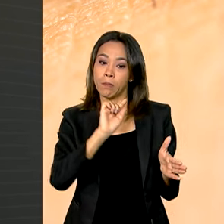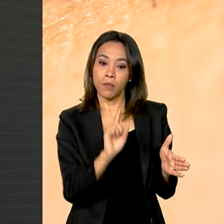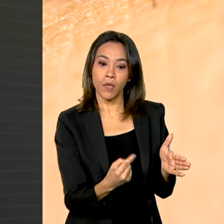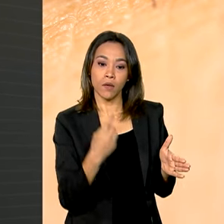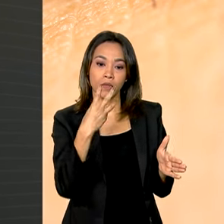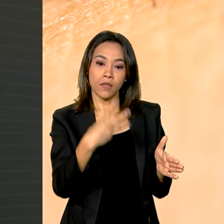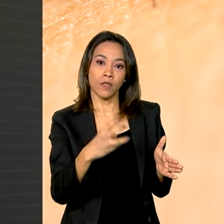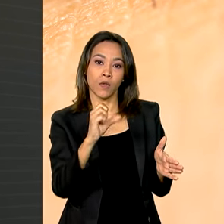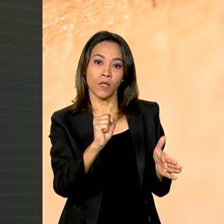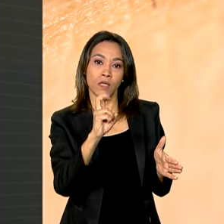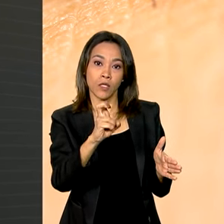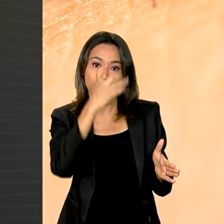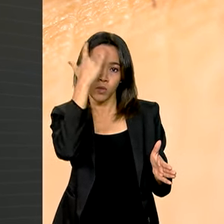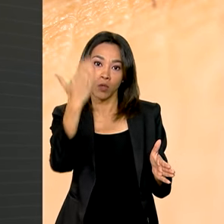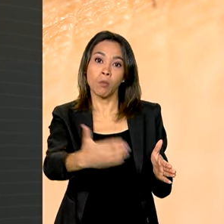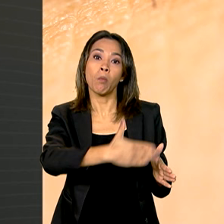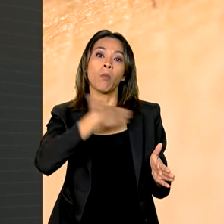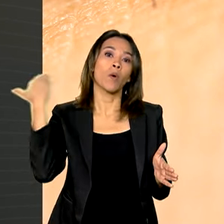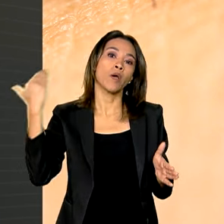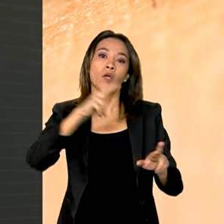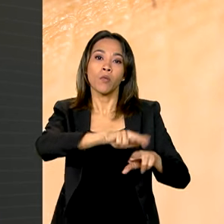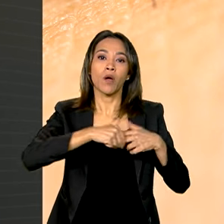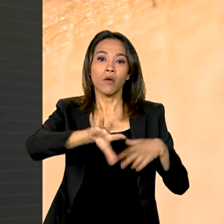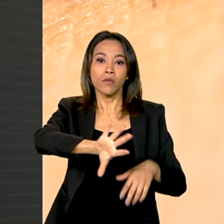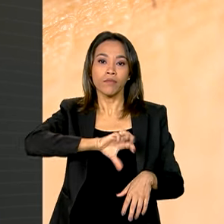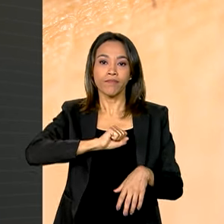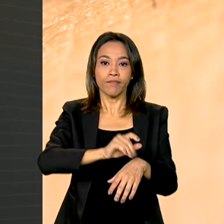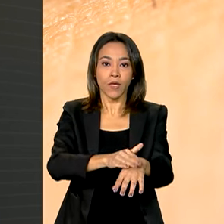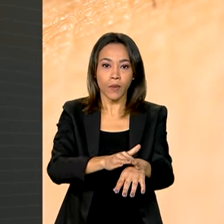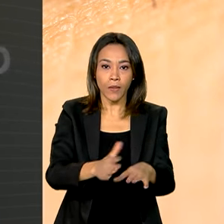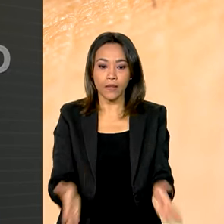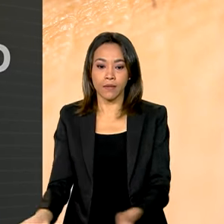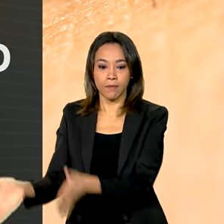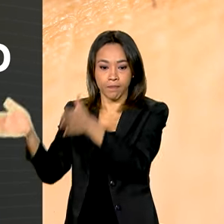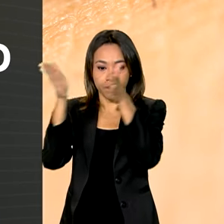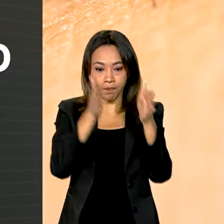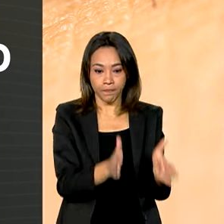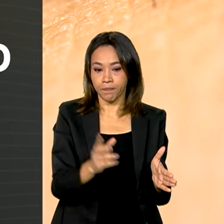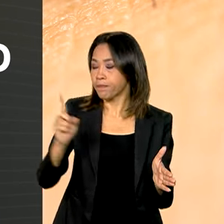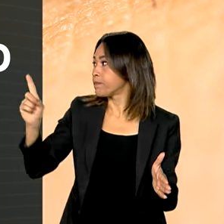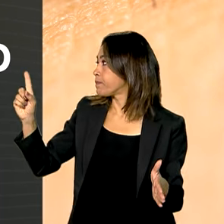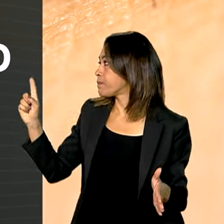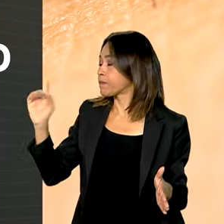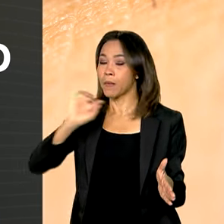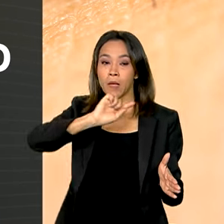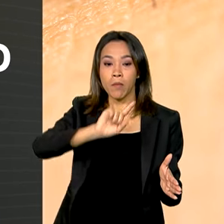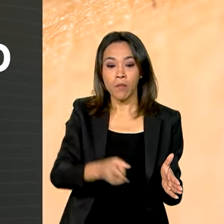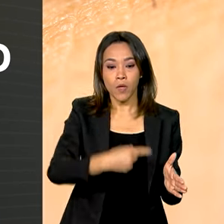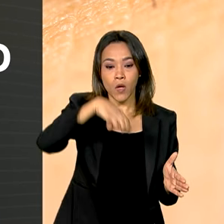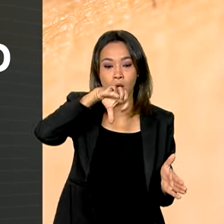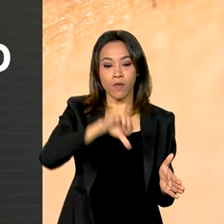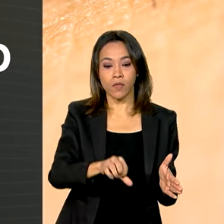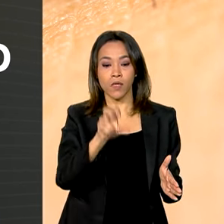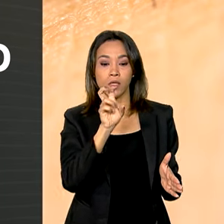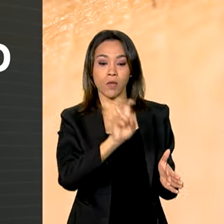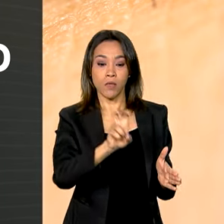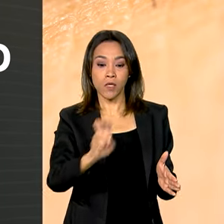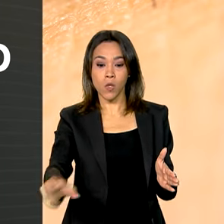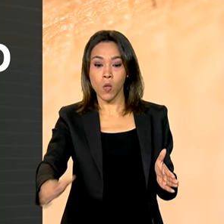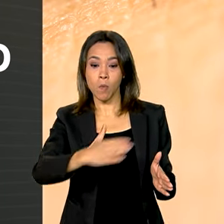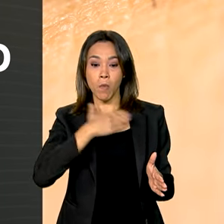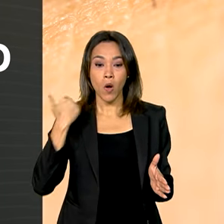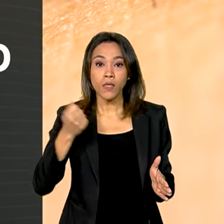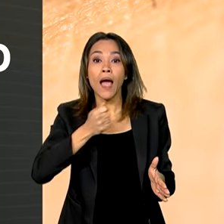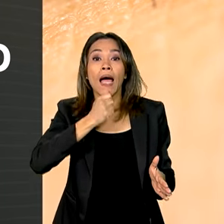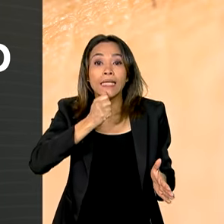pessoas morreram por causa da infecção e outras 1.955 mortes estão